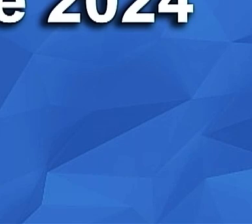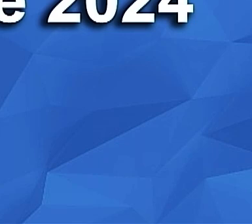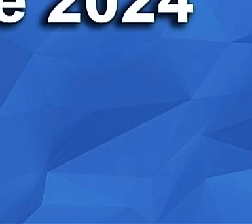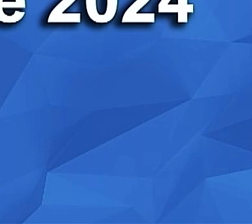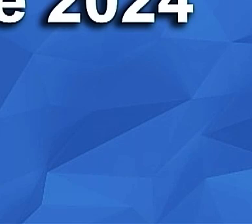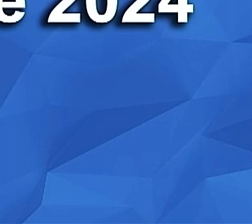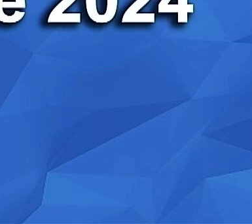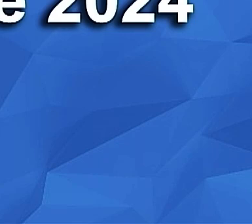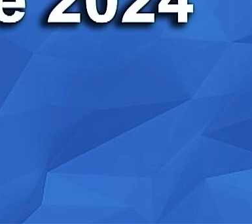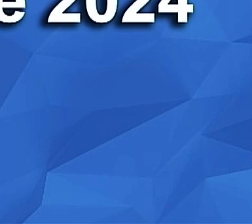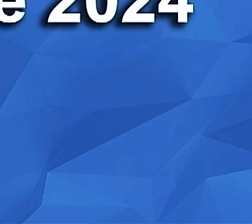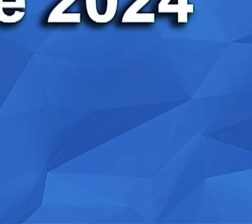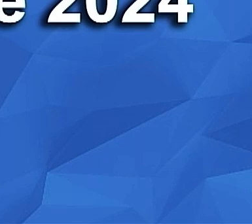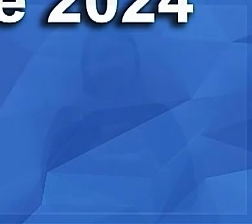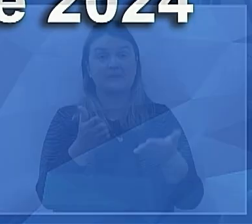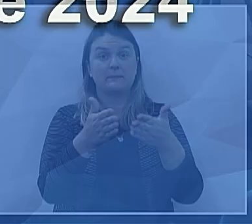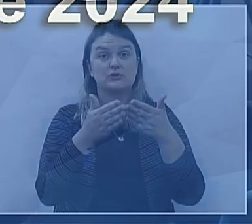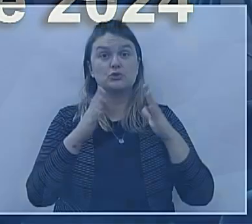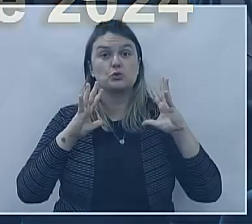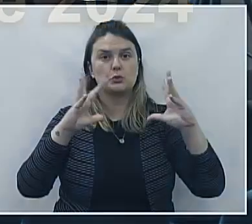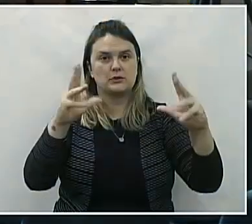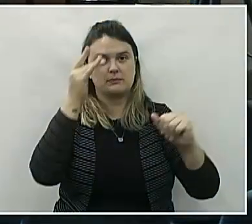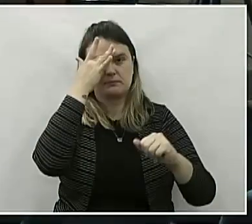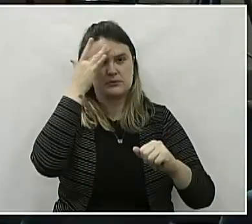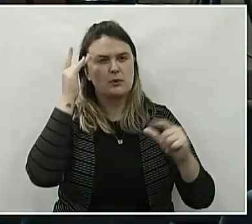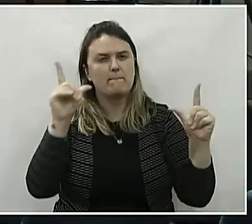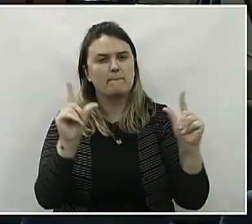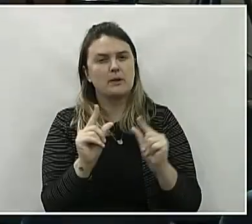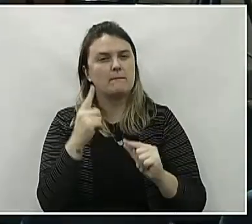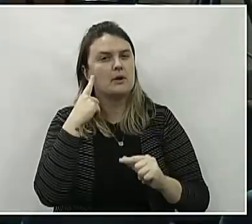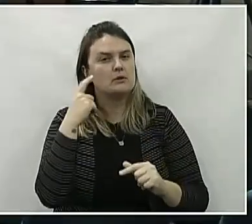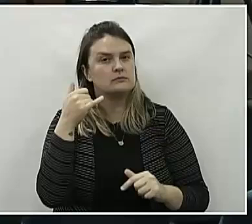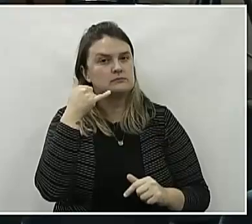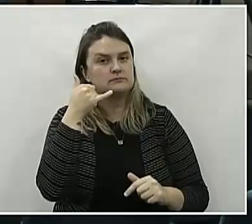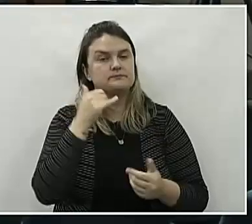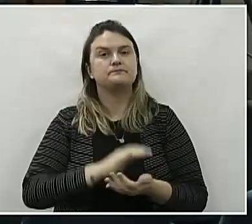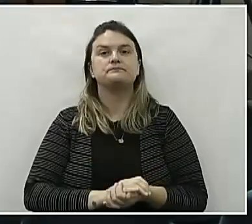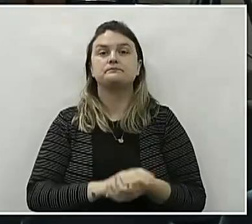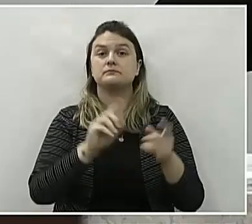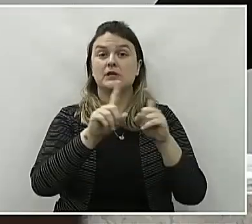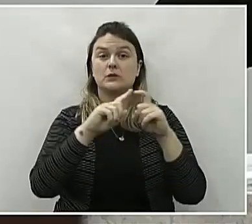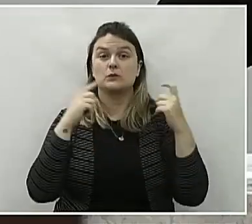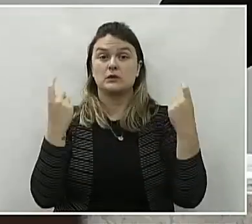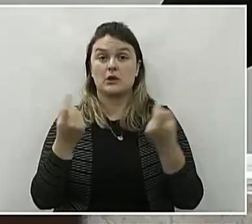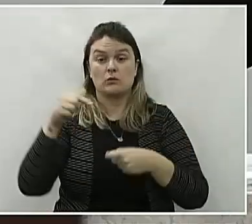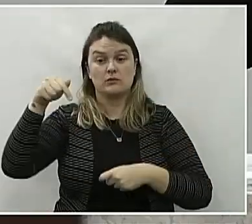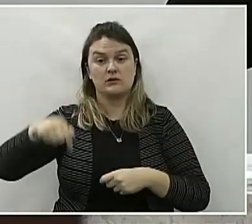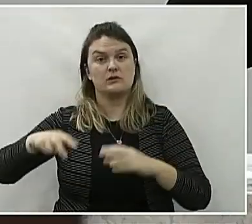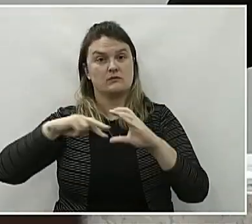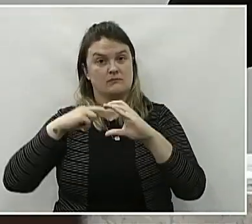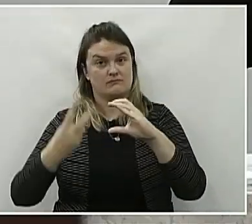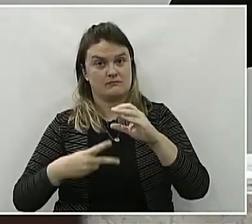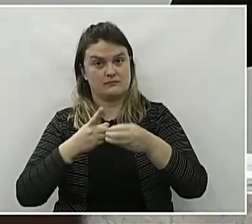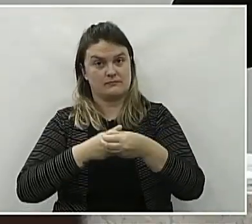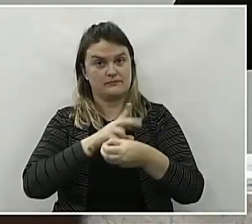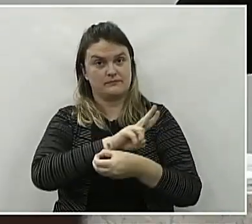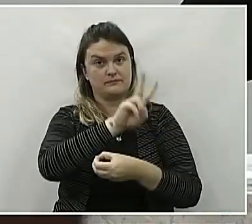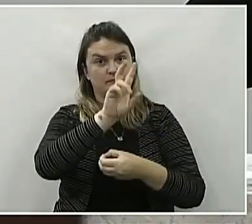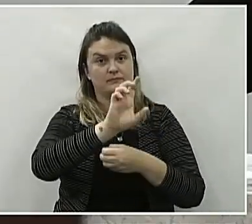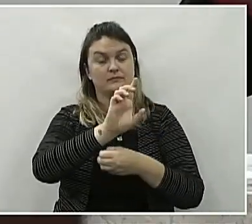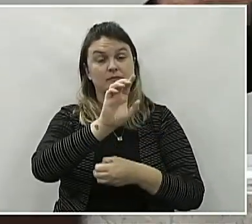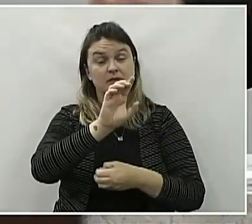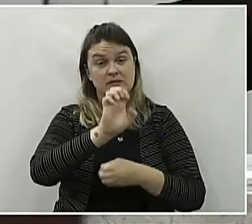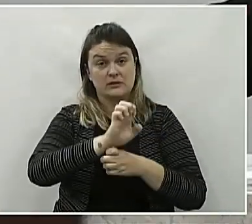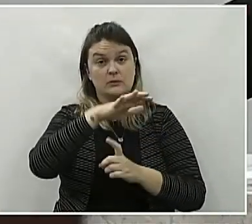Boa noite a todos, peço que eu posso deixar os celulares em modo silencioso. Reunião ordinária da Câmara Municipal de Leão da Vitória do dia